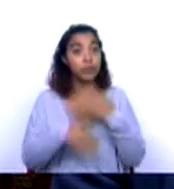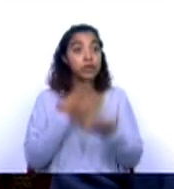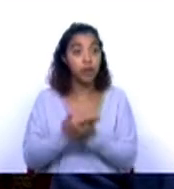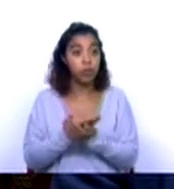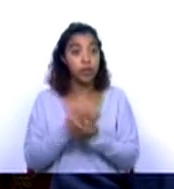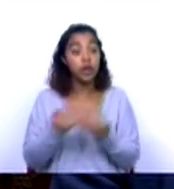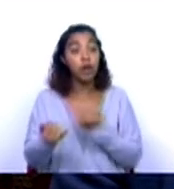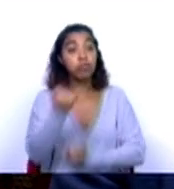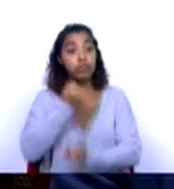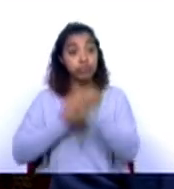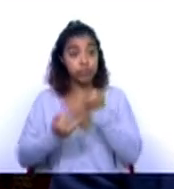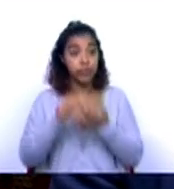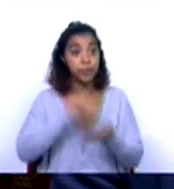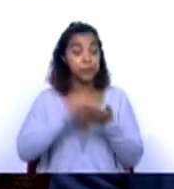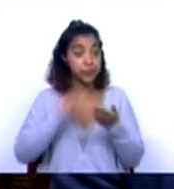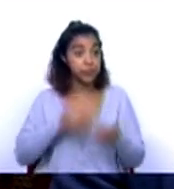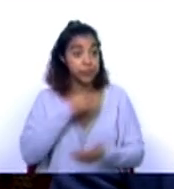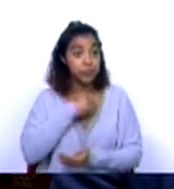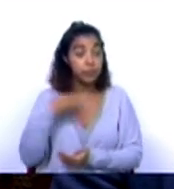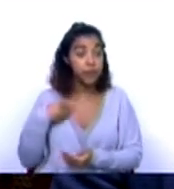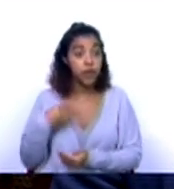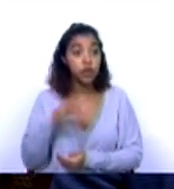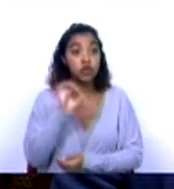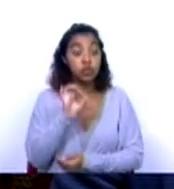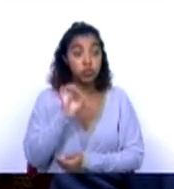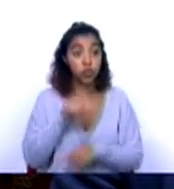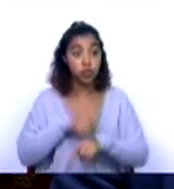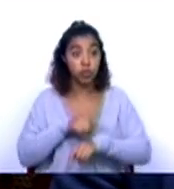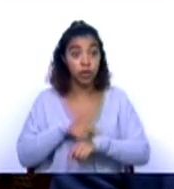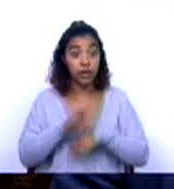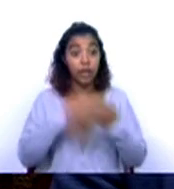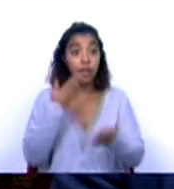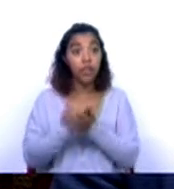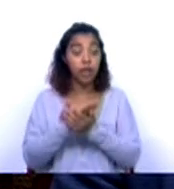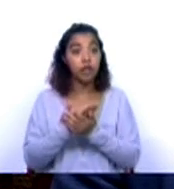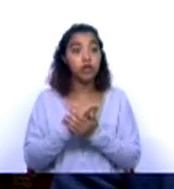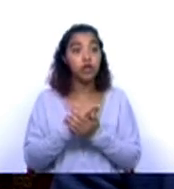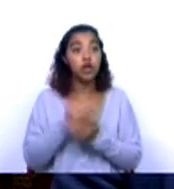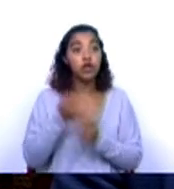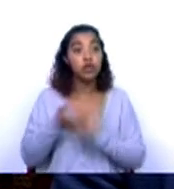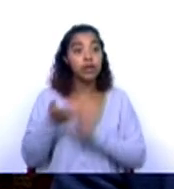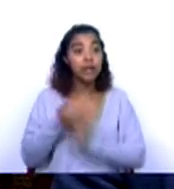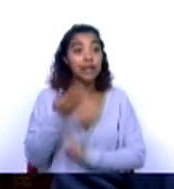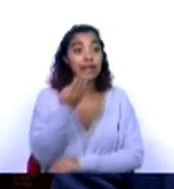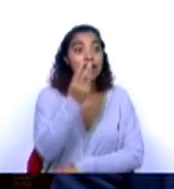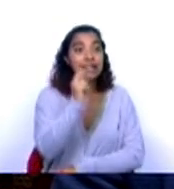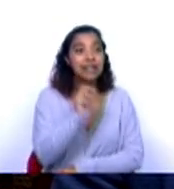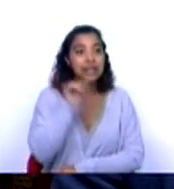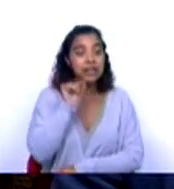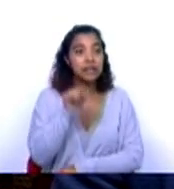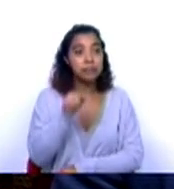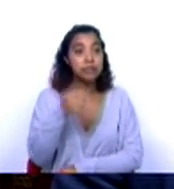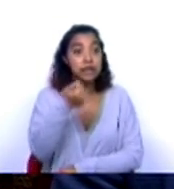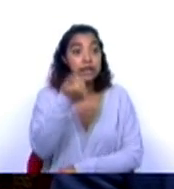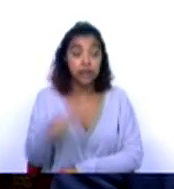transformar isso em contratações de médicos dos quais 18 horas seriam dadas a urgência significaria contratar mais 3.500 médicos de que o país